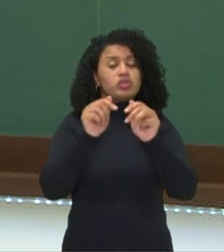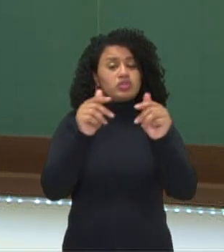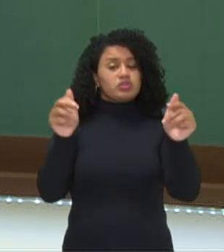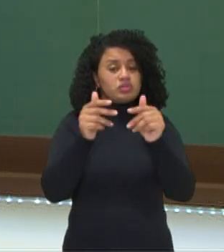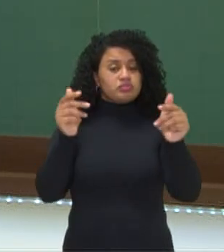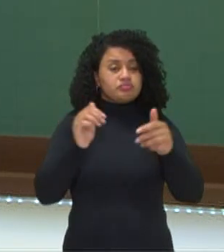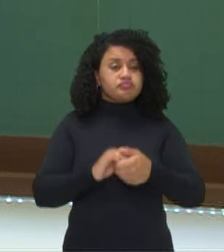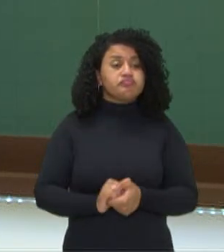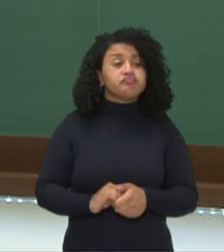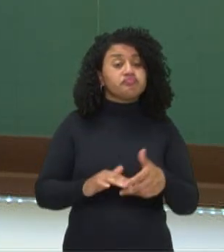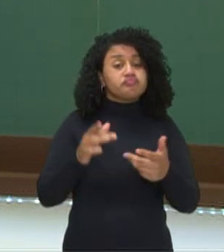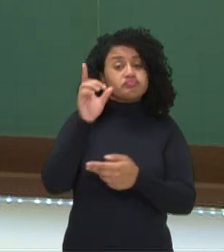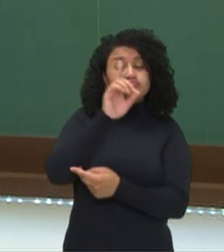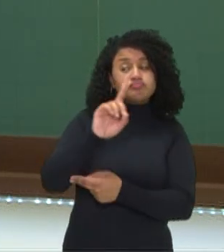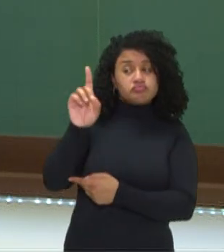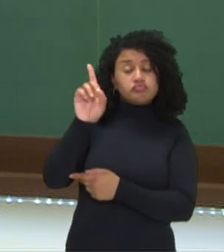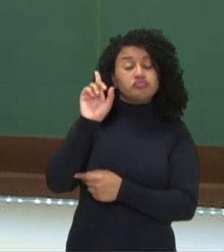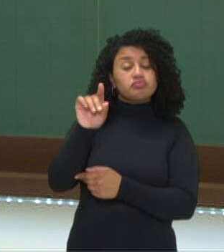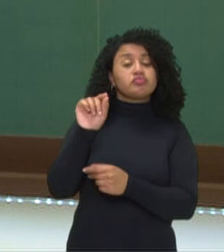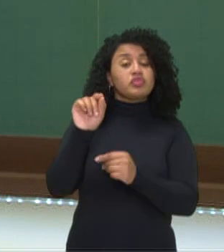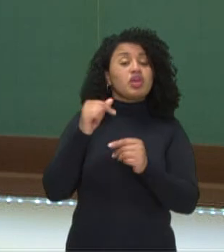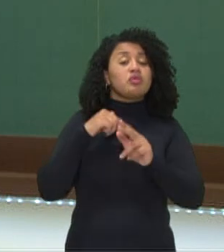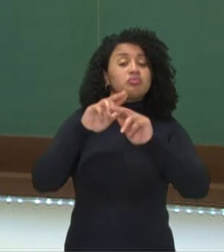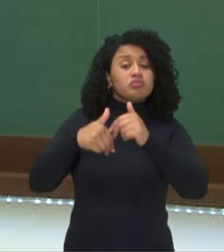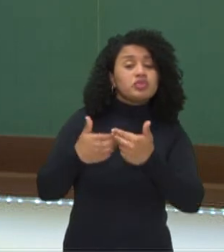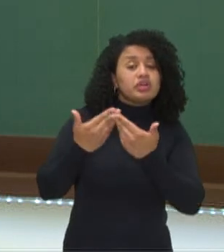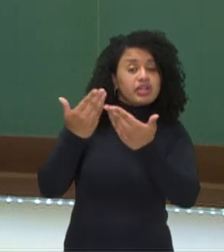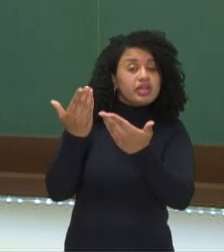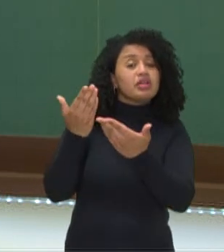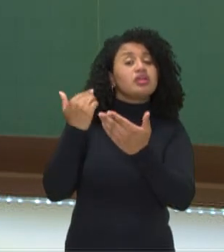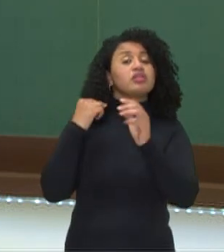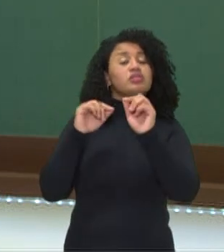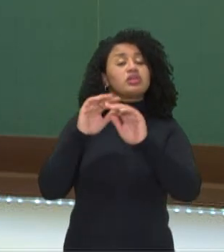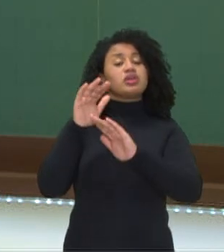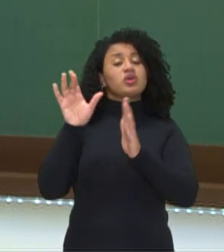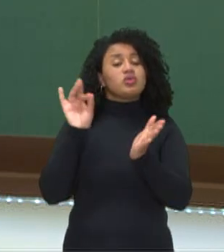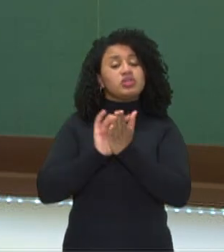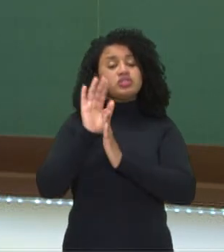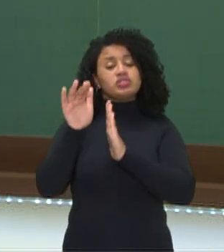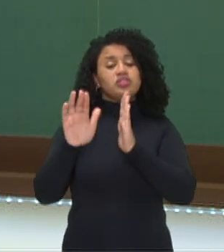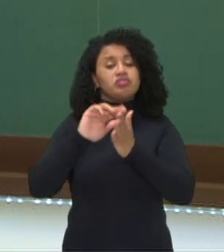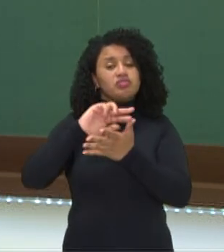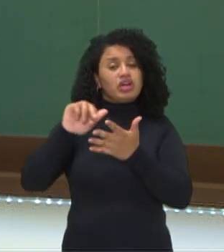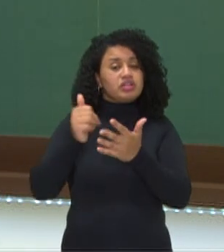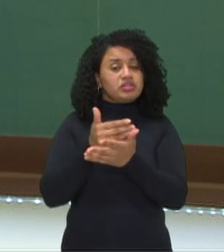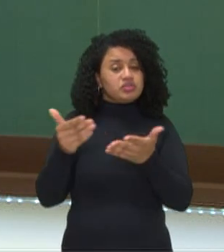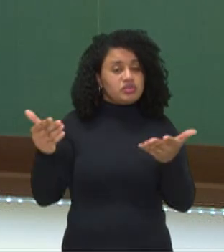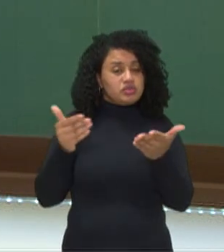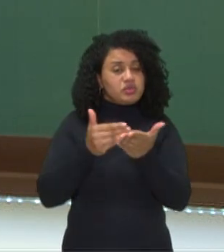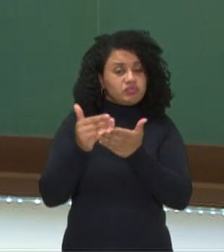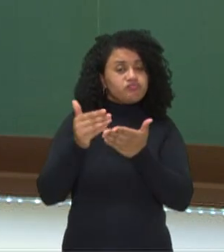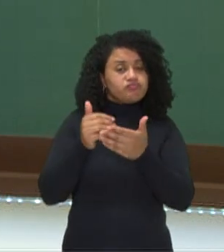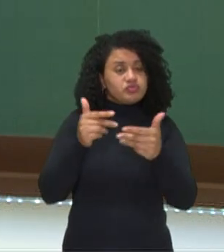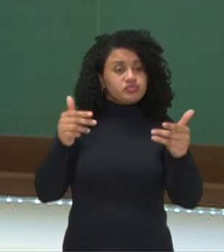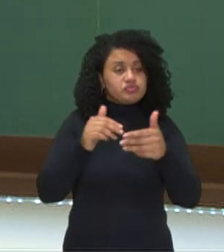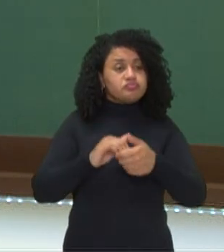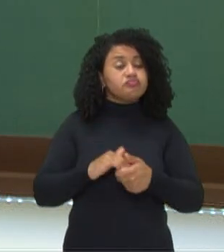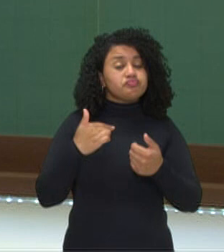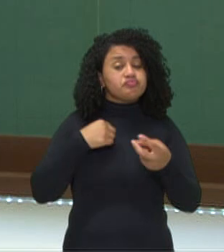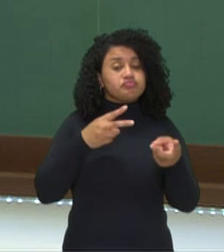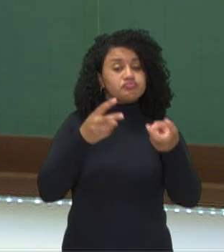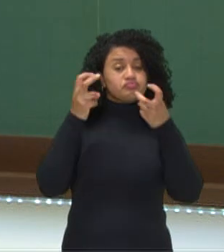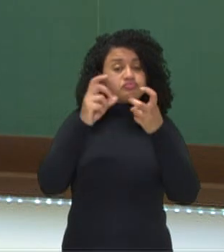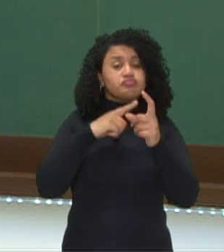coisas. Então Deus é essa causa que dá origem a todas as coisas, certo? Então essa concepção